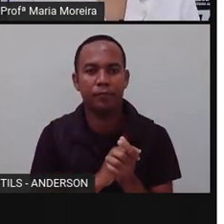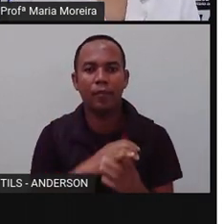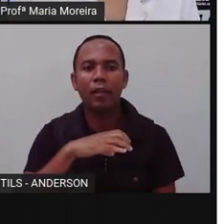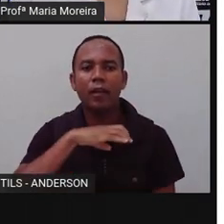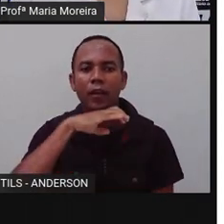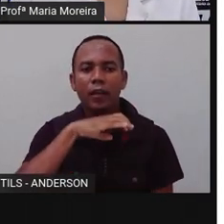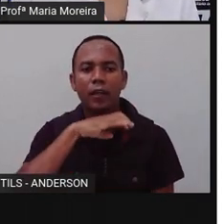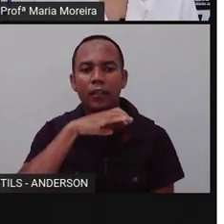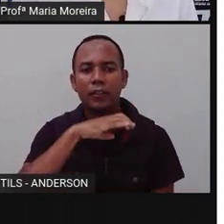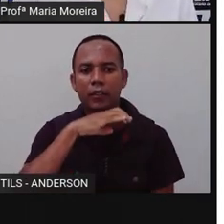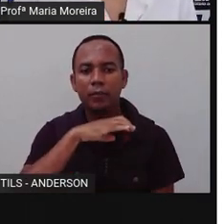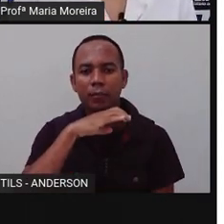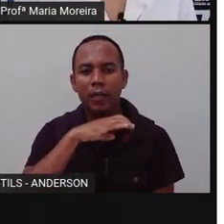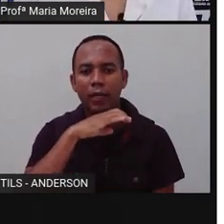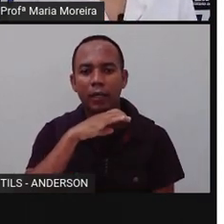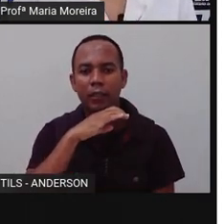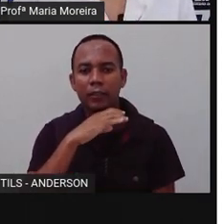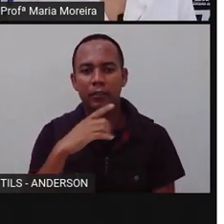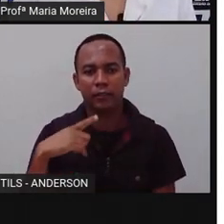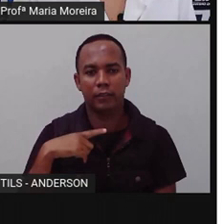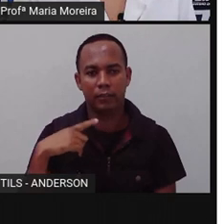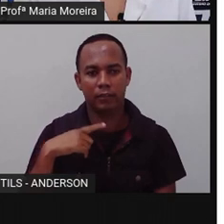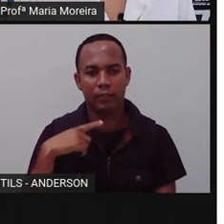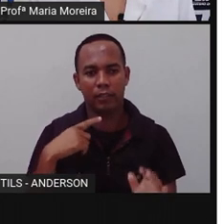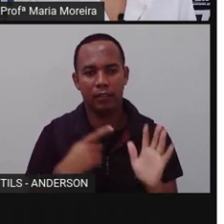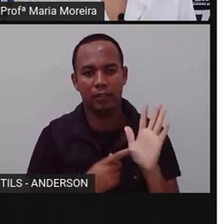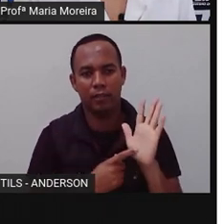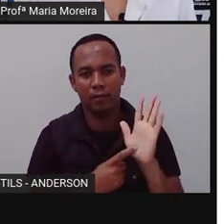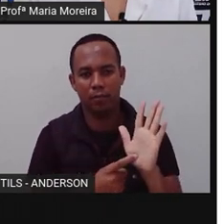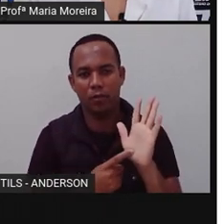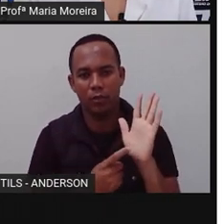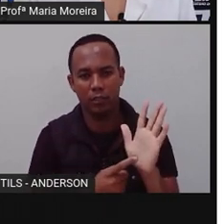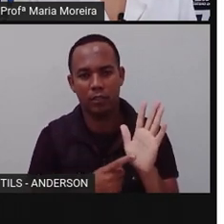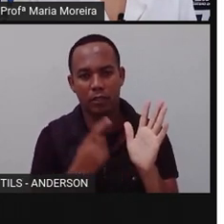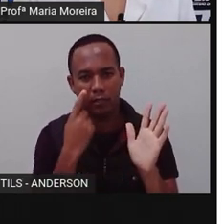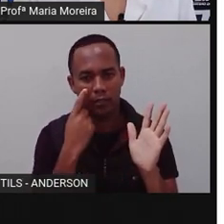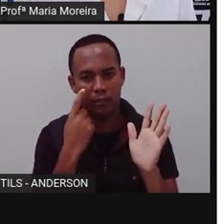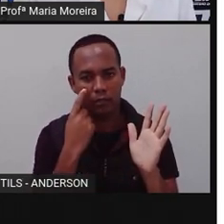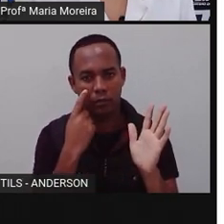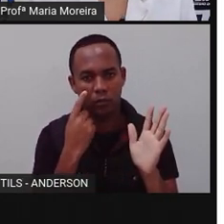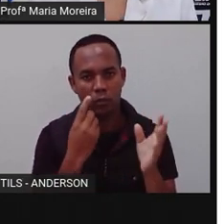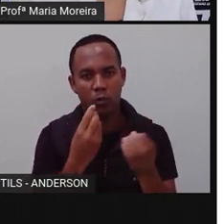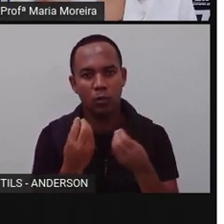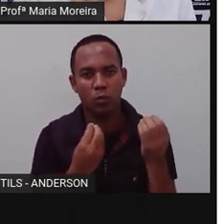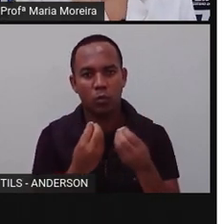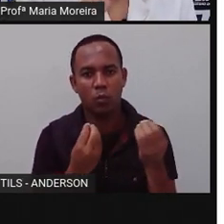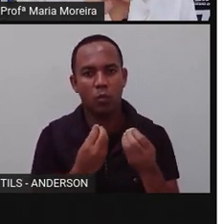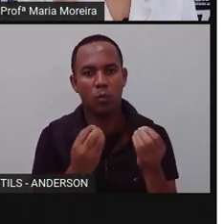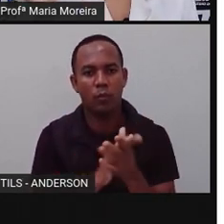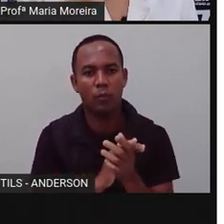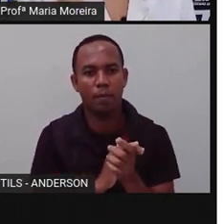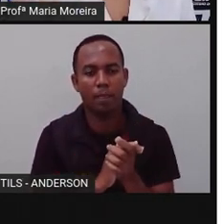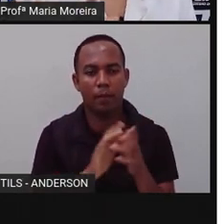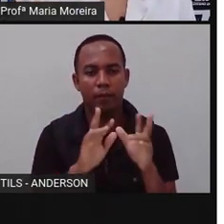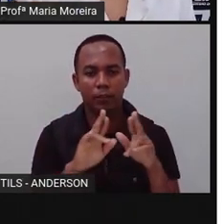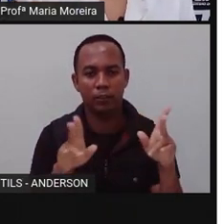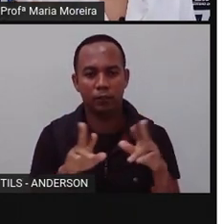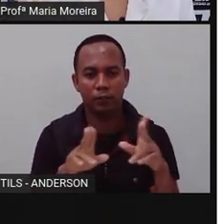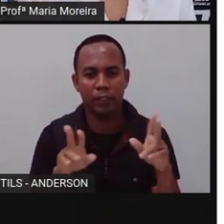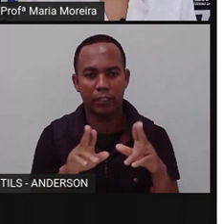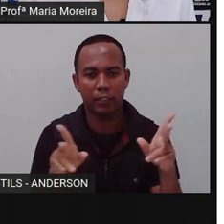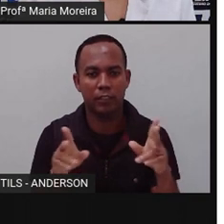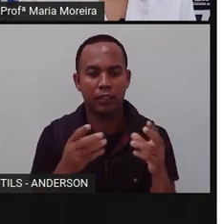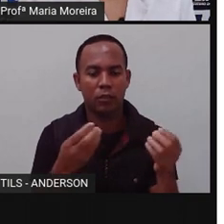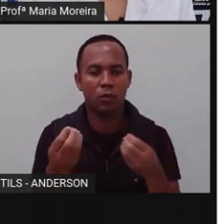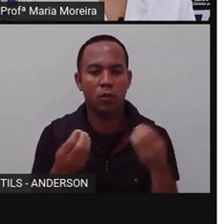animais, eles apresentam características, né? Para diferenciar um dos